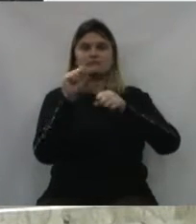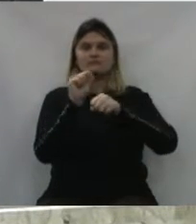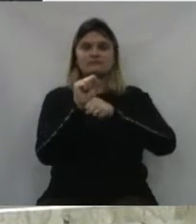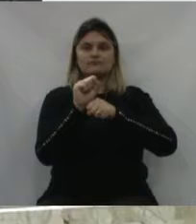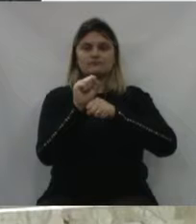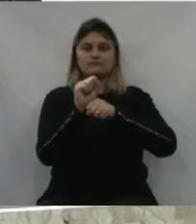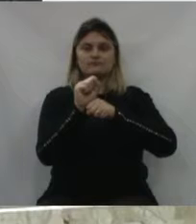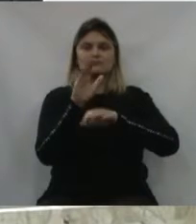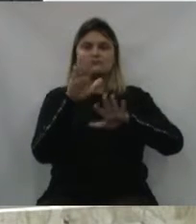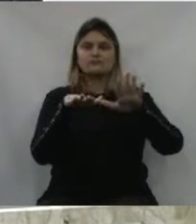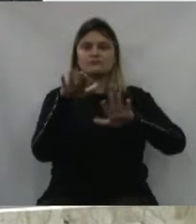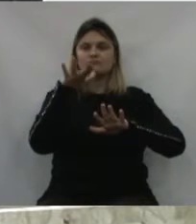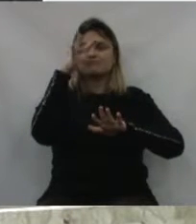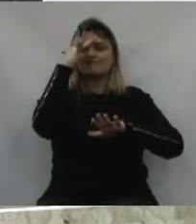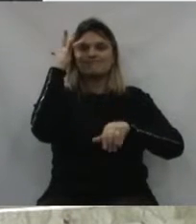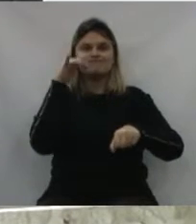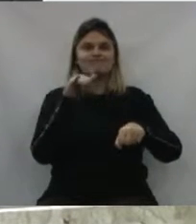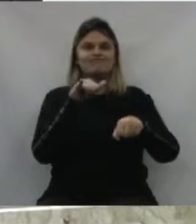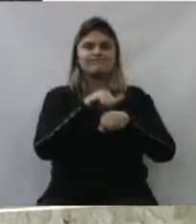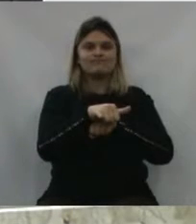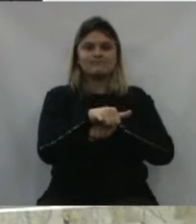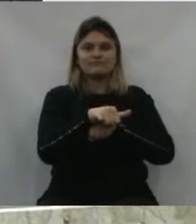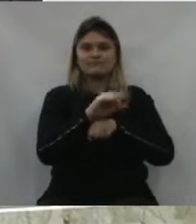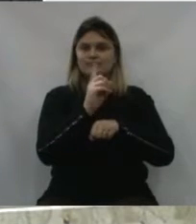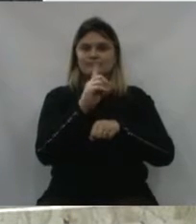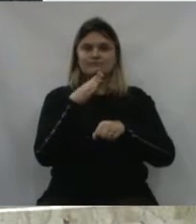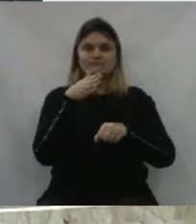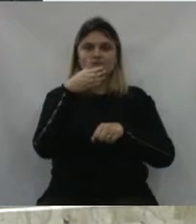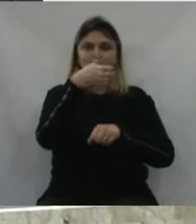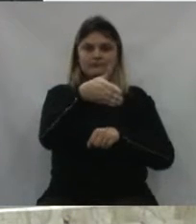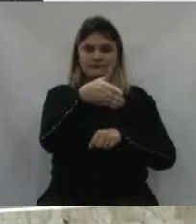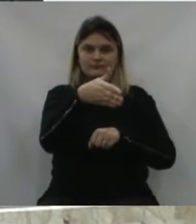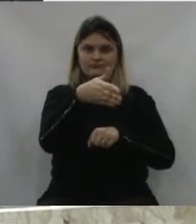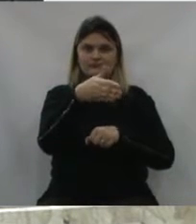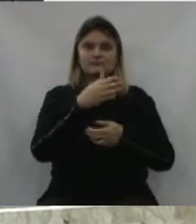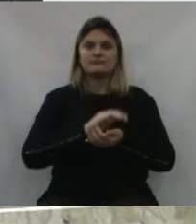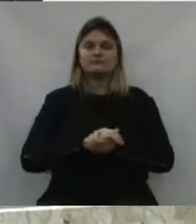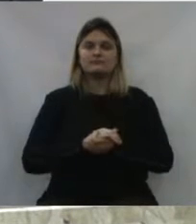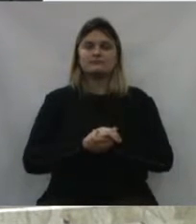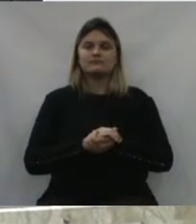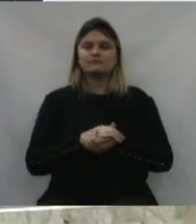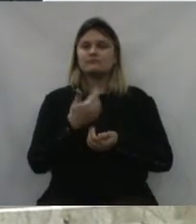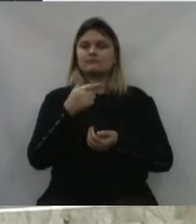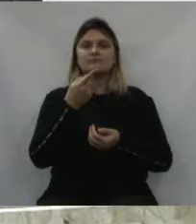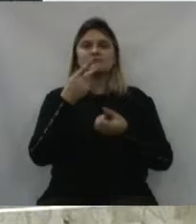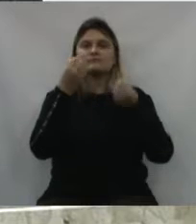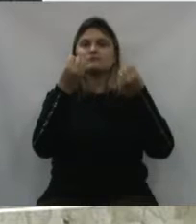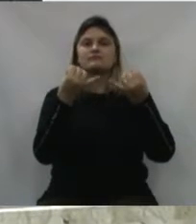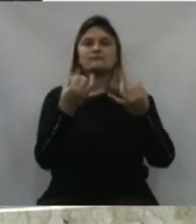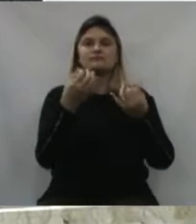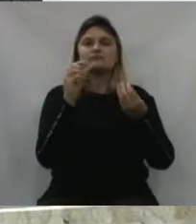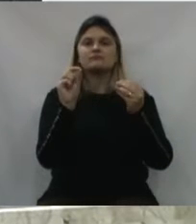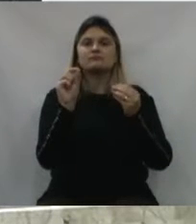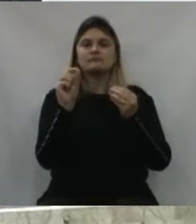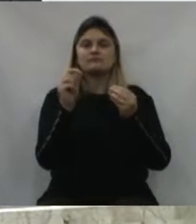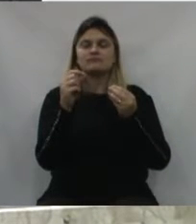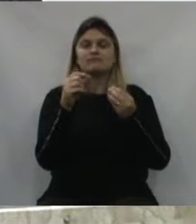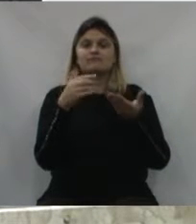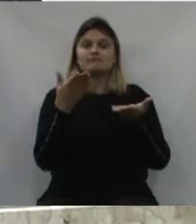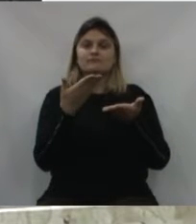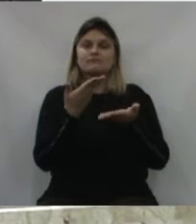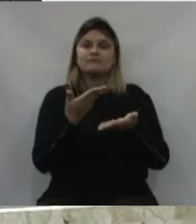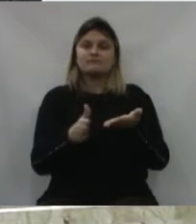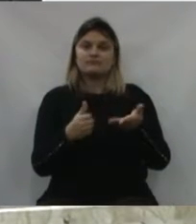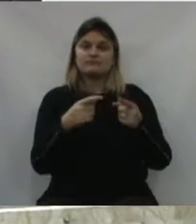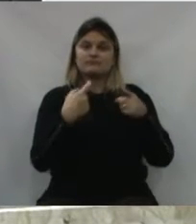médico está lá para atender, e tem pessoas que simplesmente não comparecem na consulta, não dão nem satisfação.